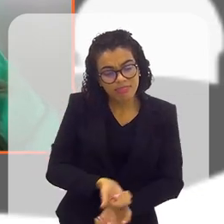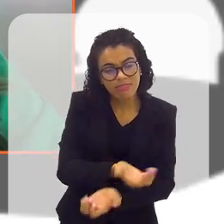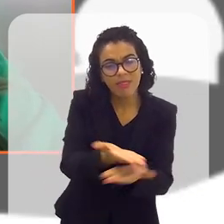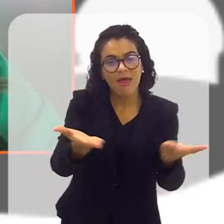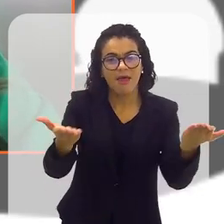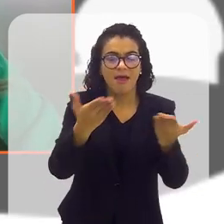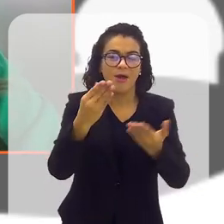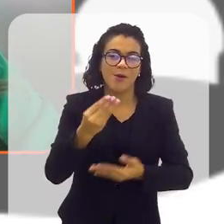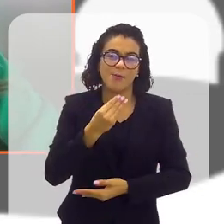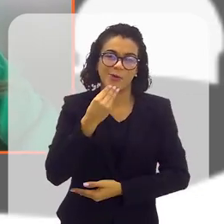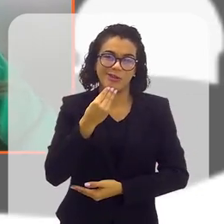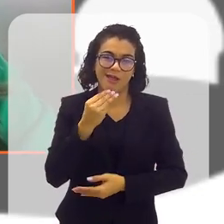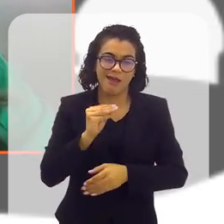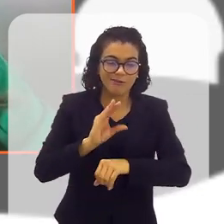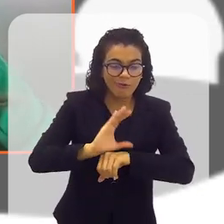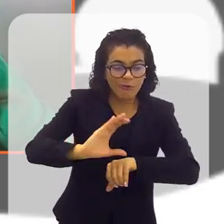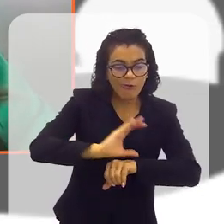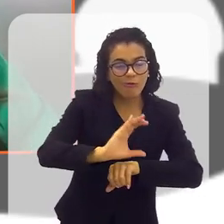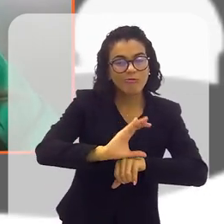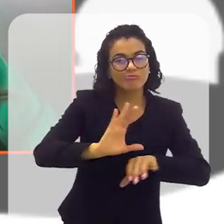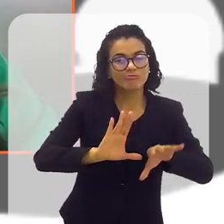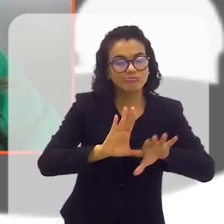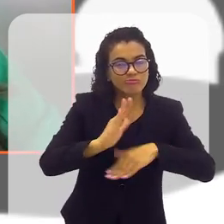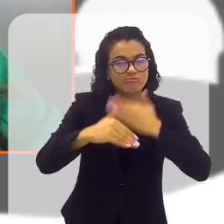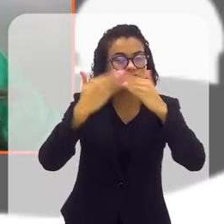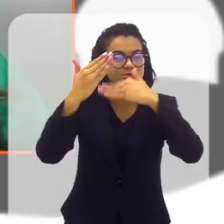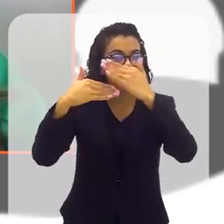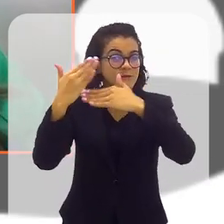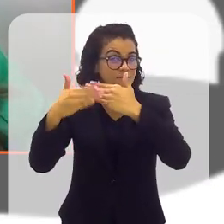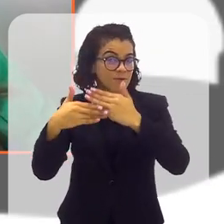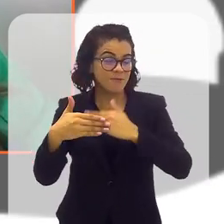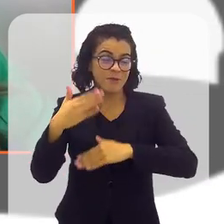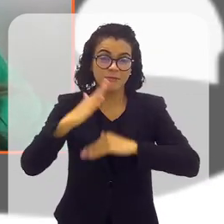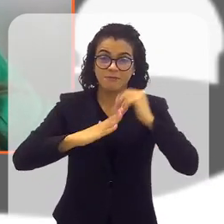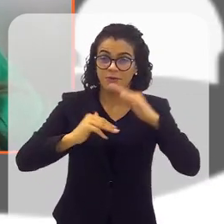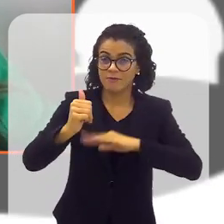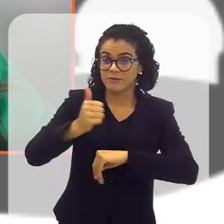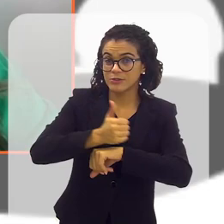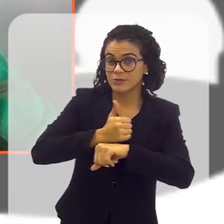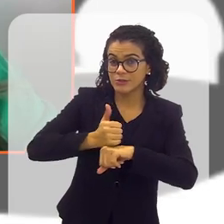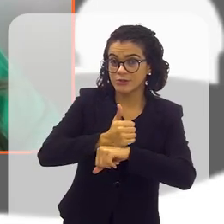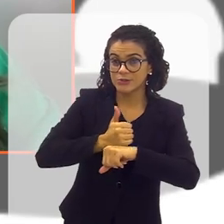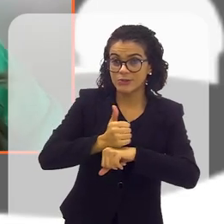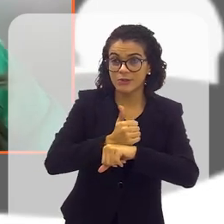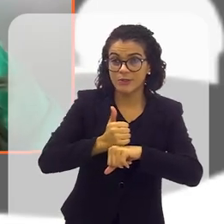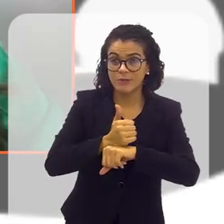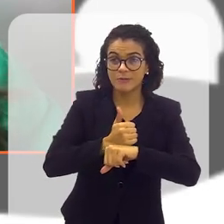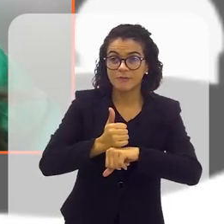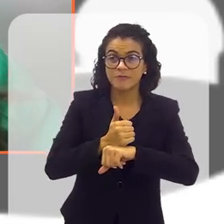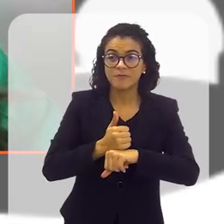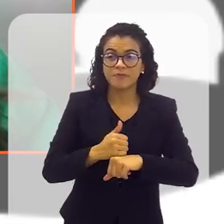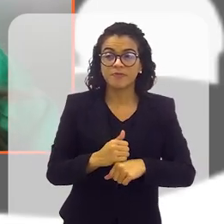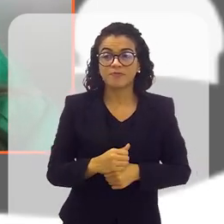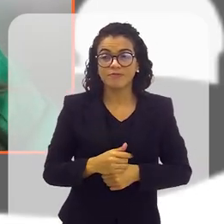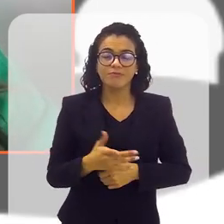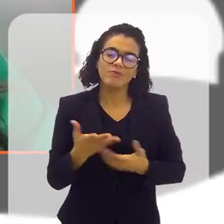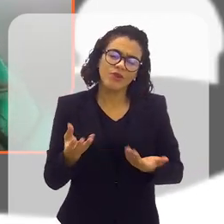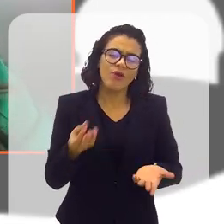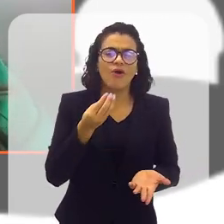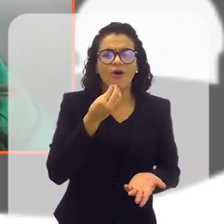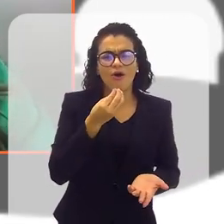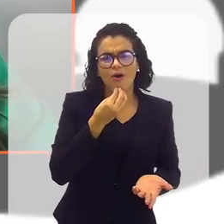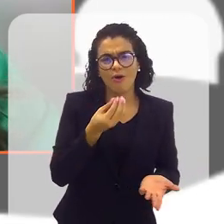oportunidade para essas mulheres, capacitação, desenvolvimento também profissional, para que...